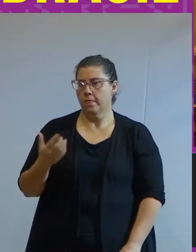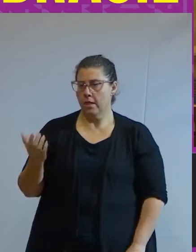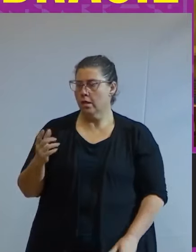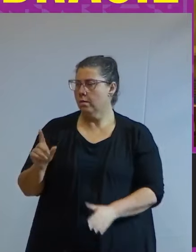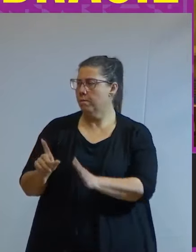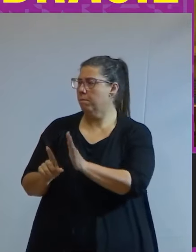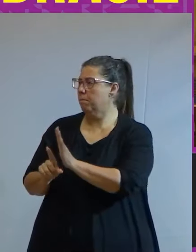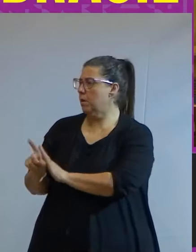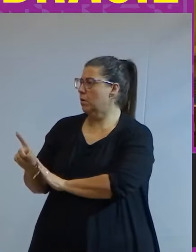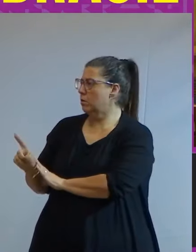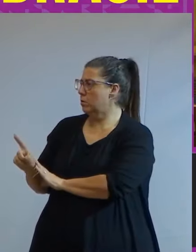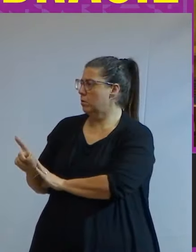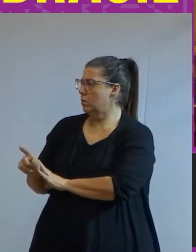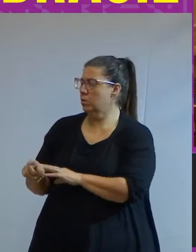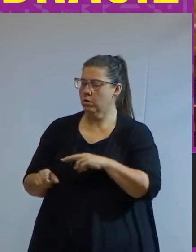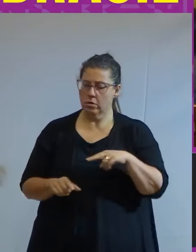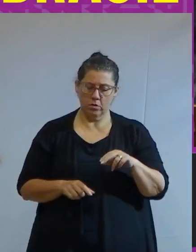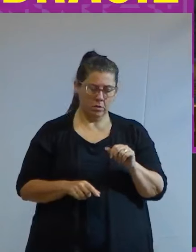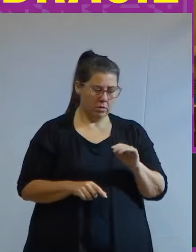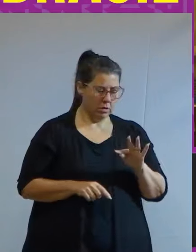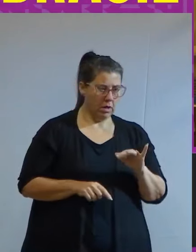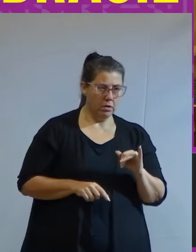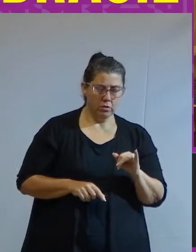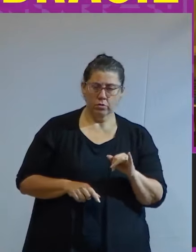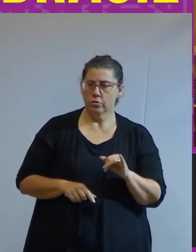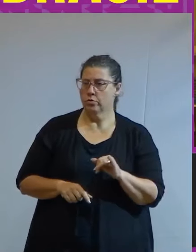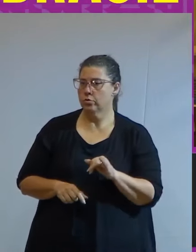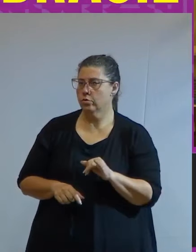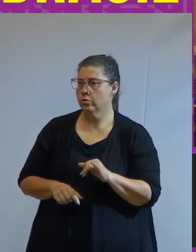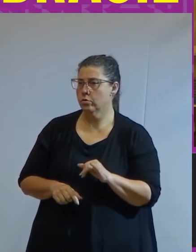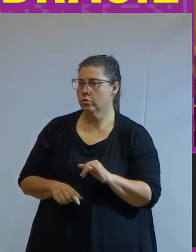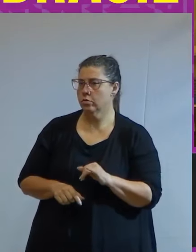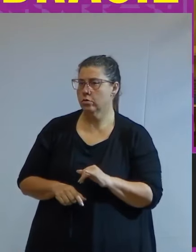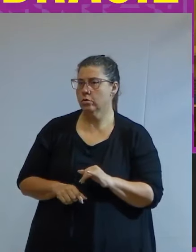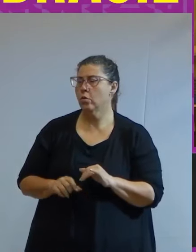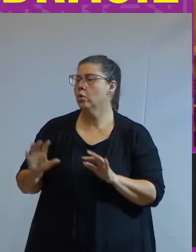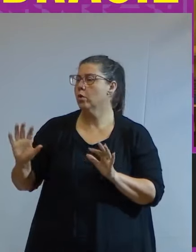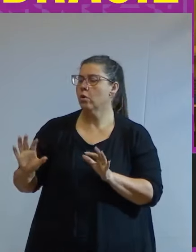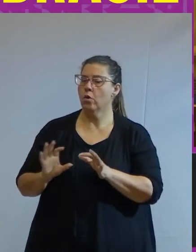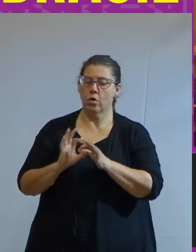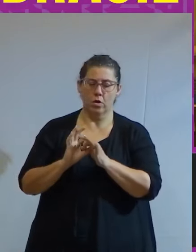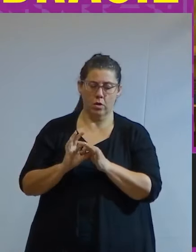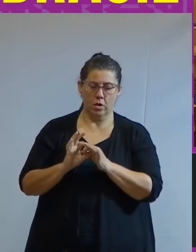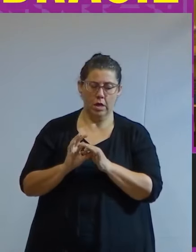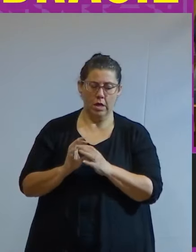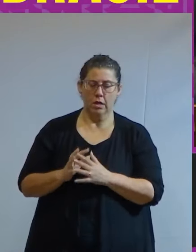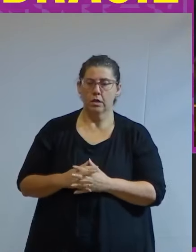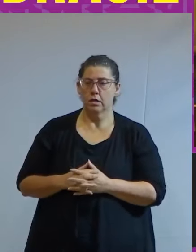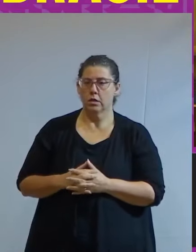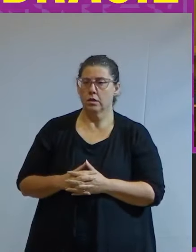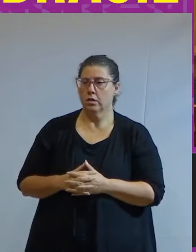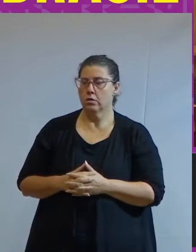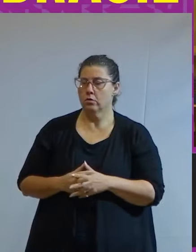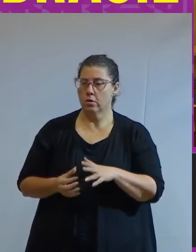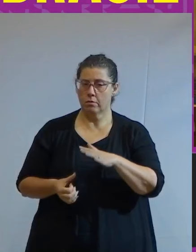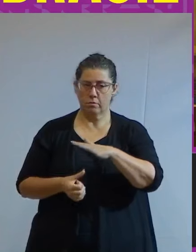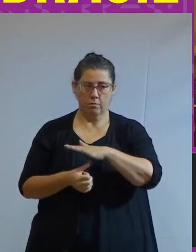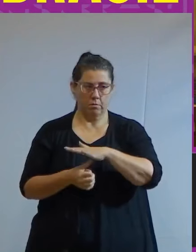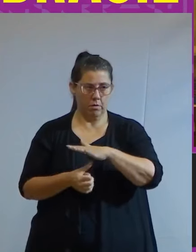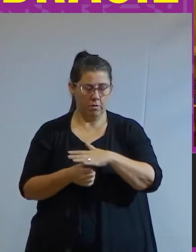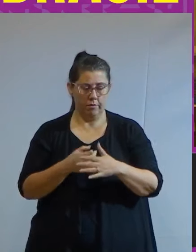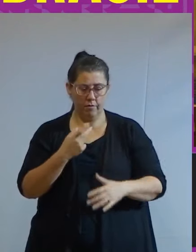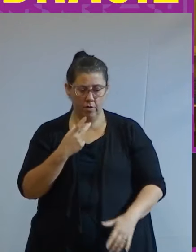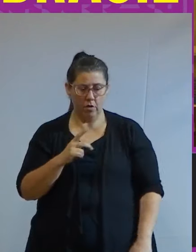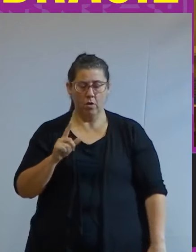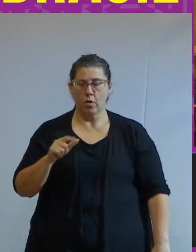perguntar para a Nath algo que se conecta com o que a vice-reitora falou e